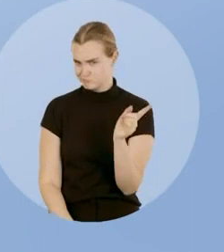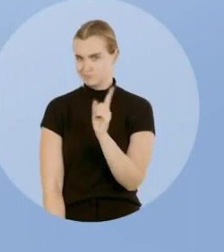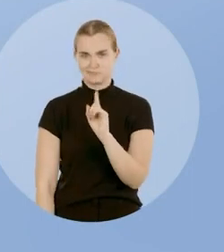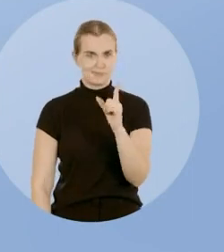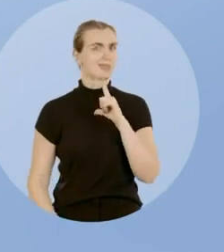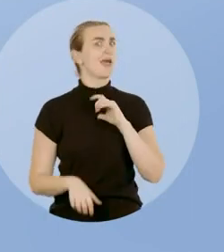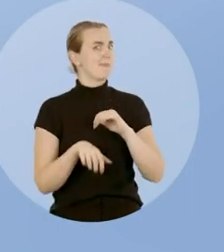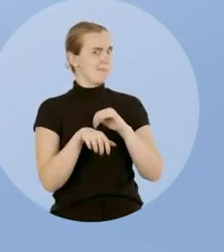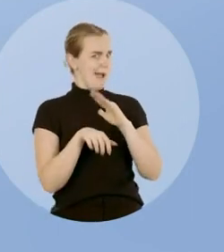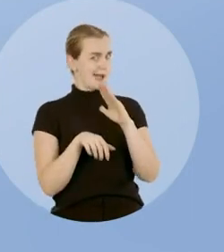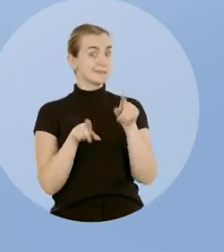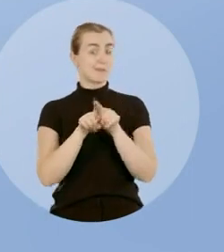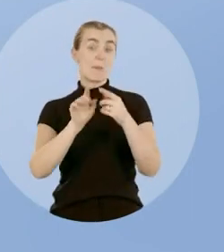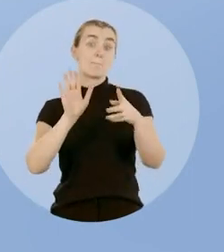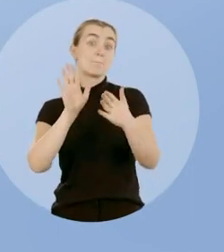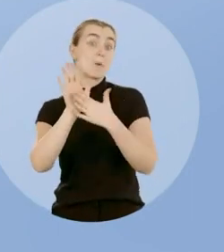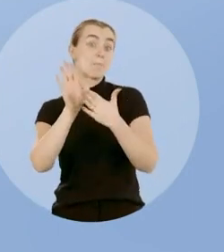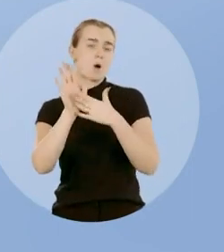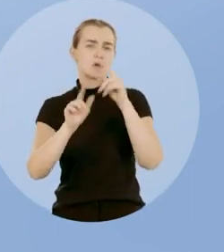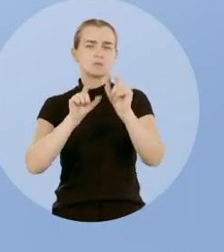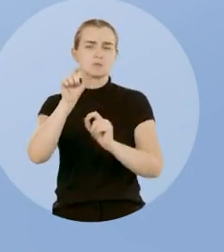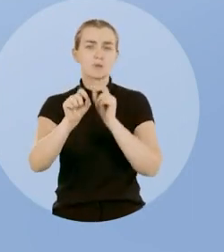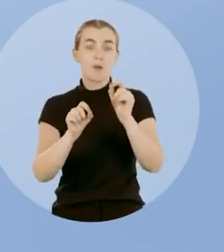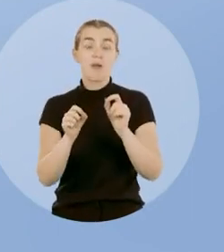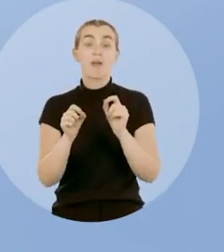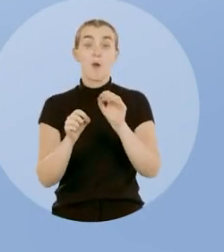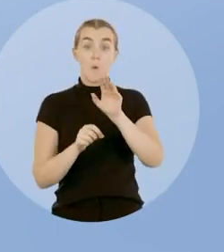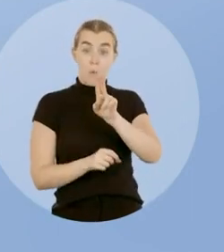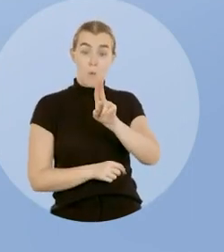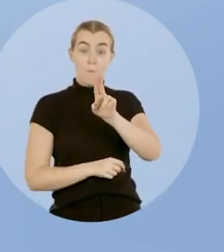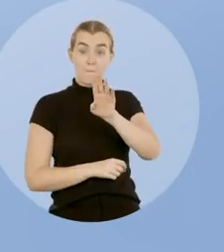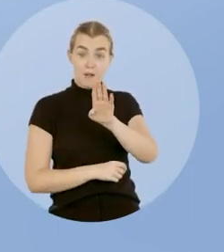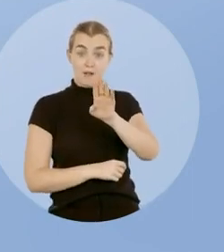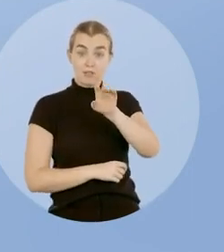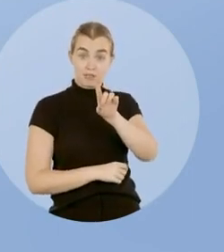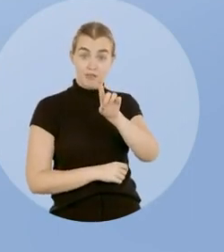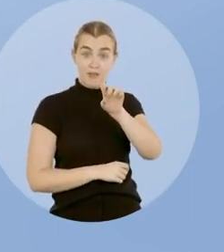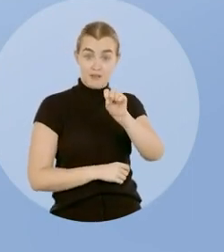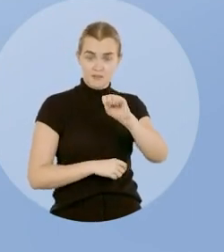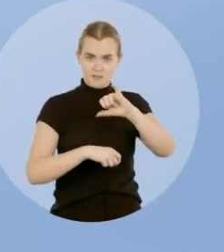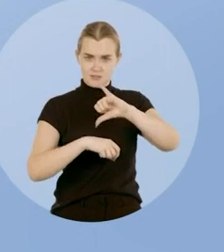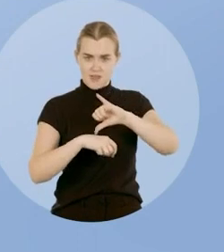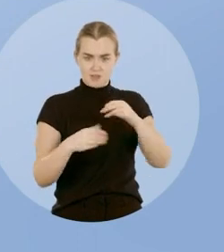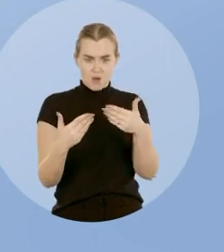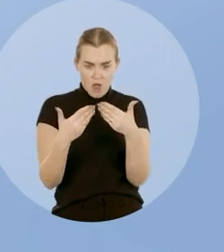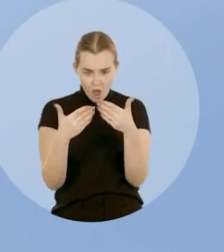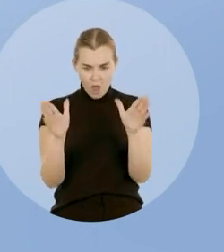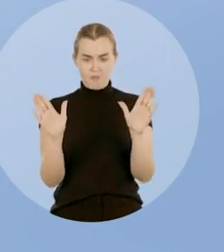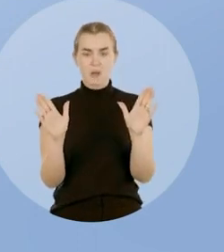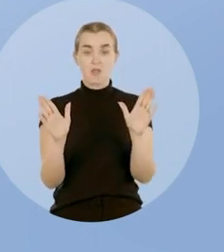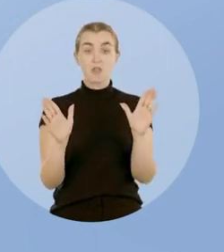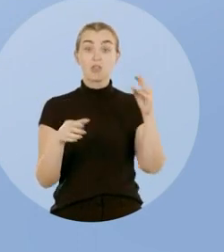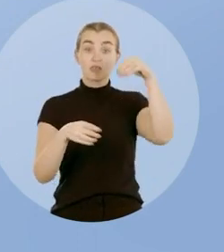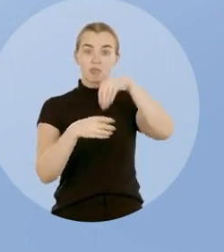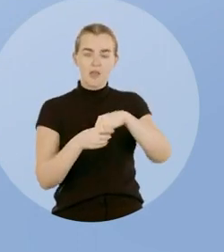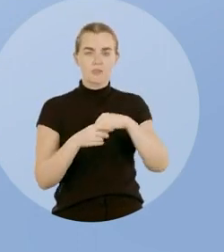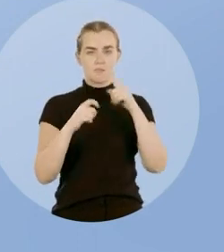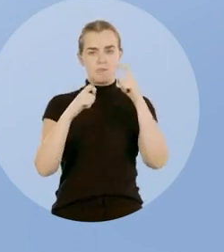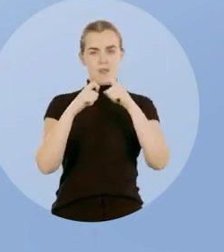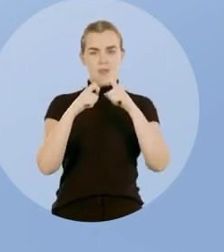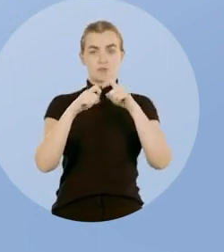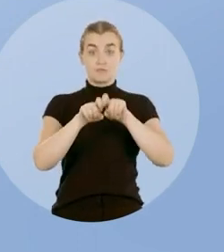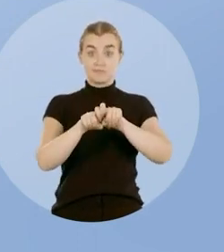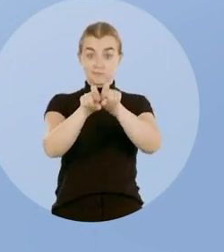suas propostas como prefeito será reabrir a UBDS Central 24 horas e colocar lá médicos ginecologistas para o